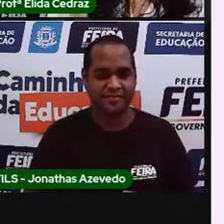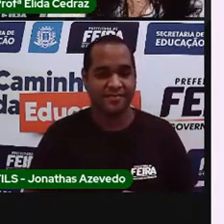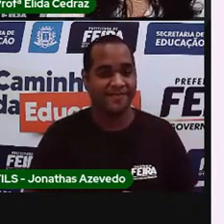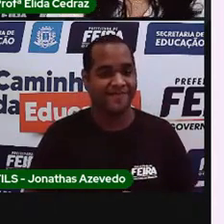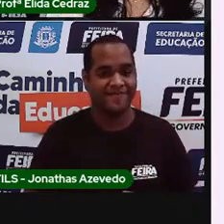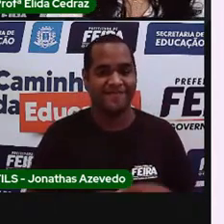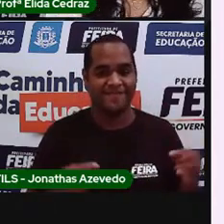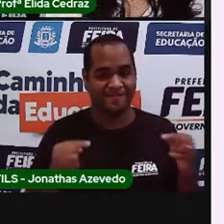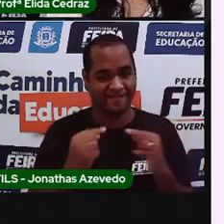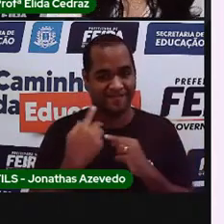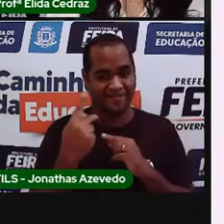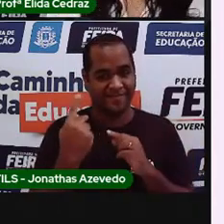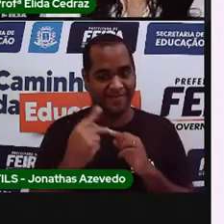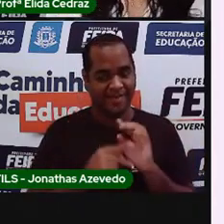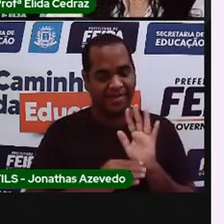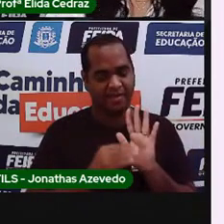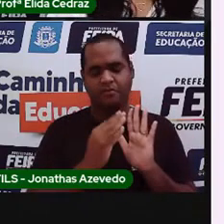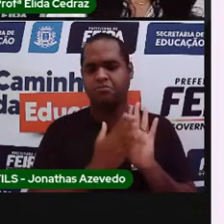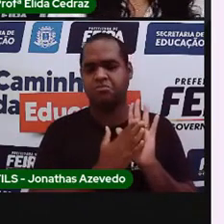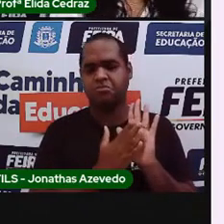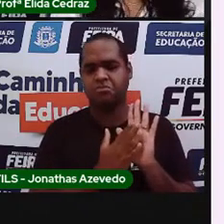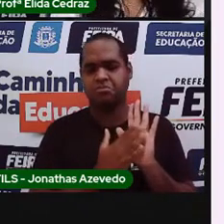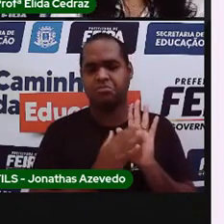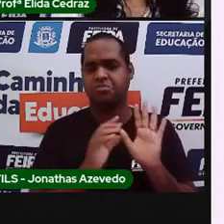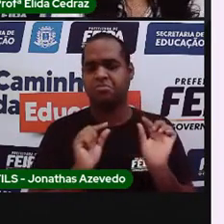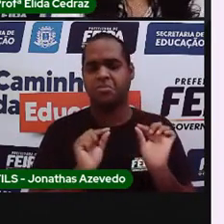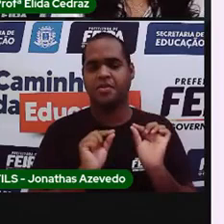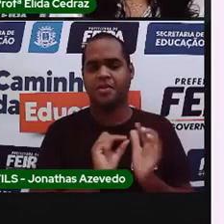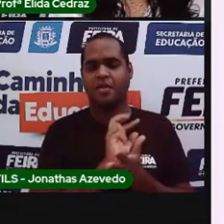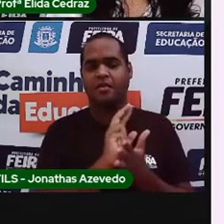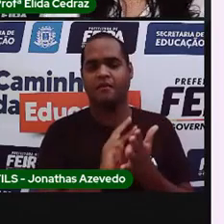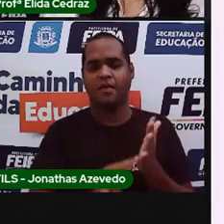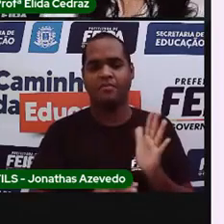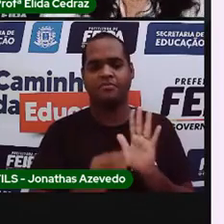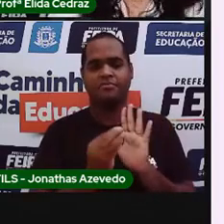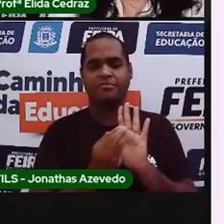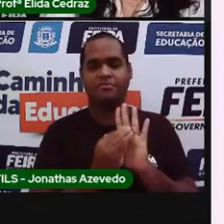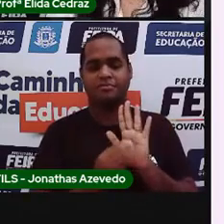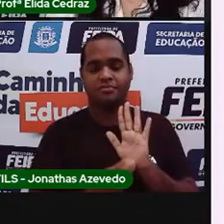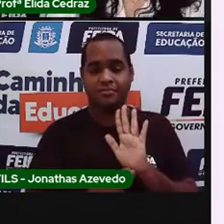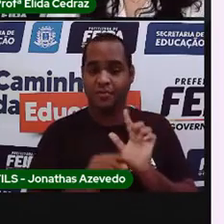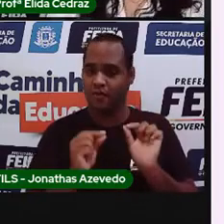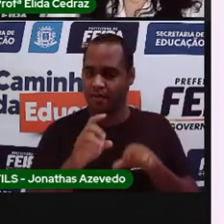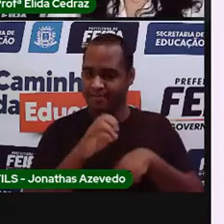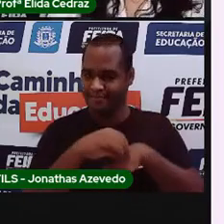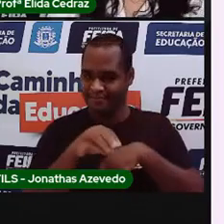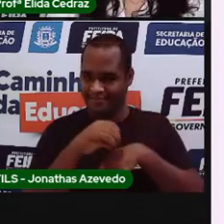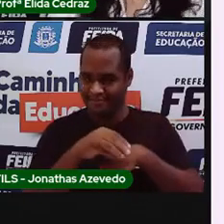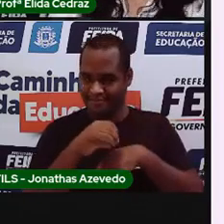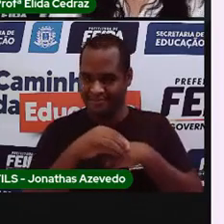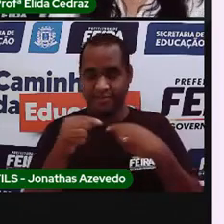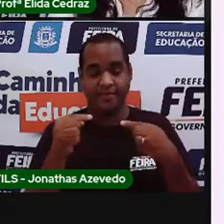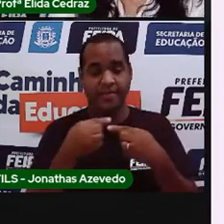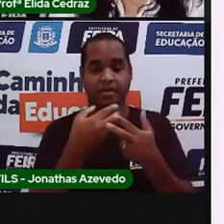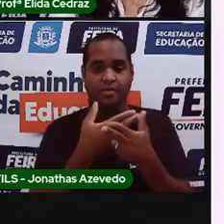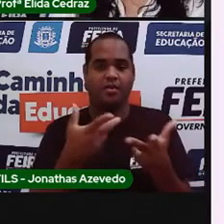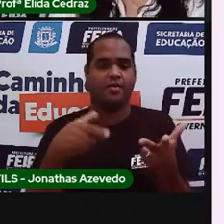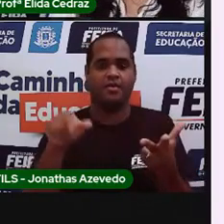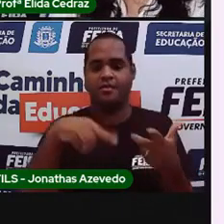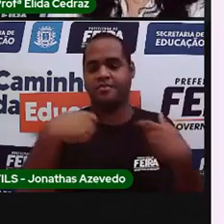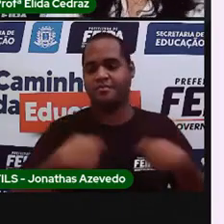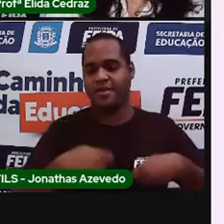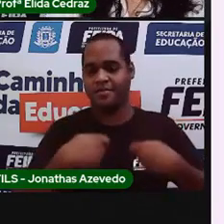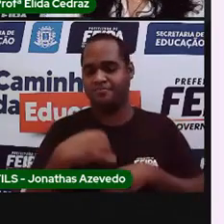Os elementos da capa. Pró, o que são os elementos da capa? São as informações que a gente precisa